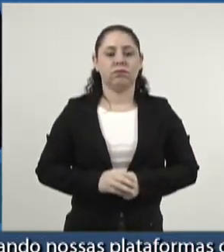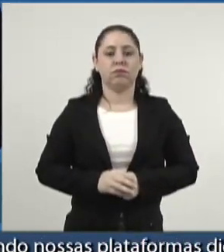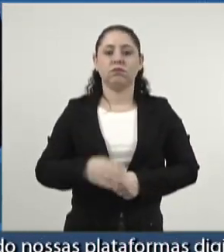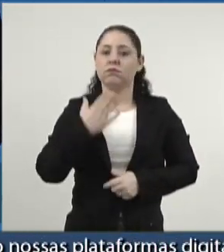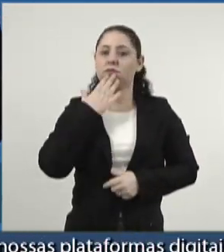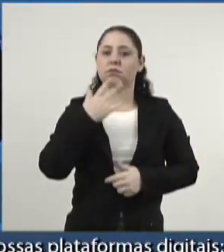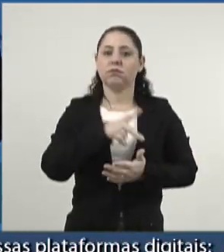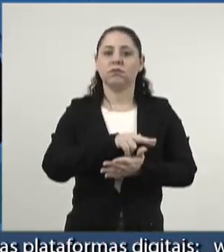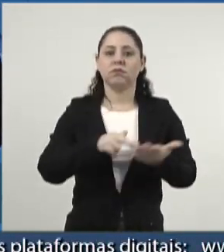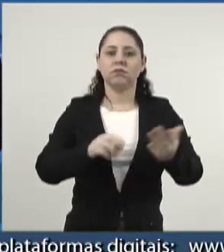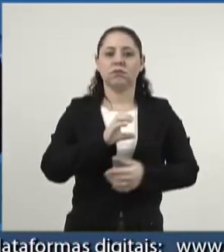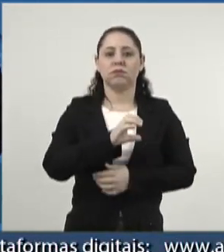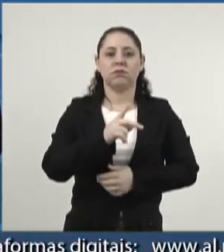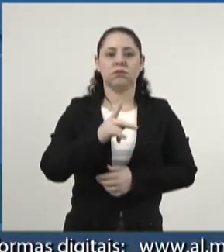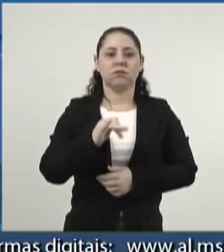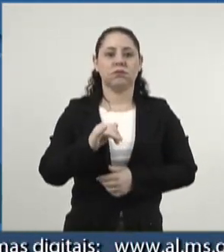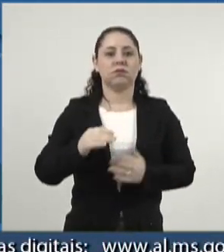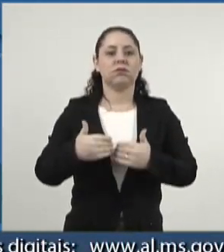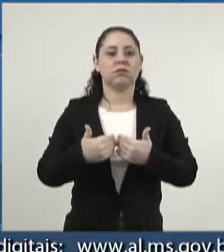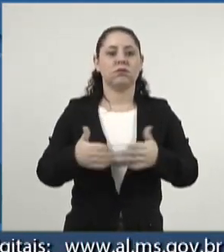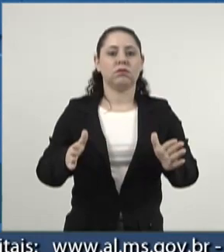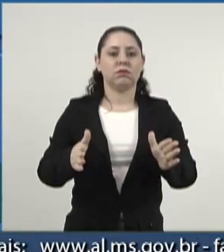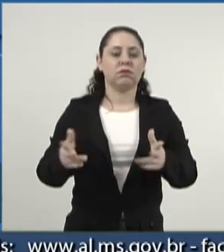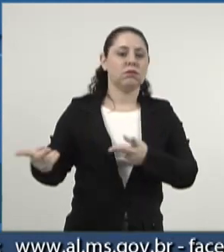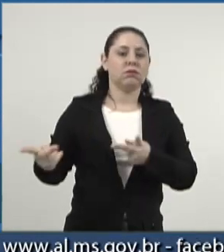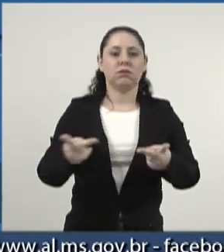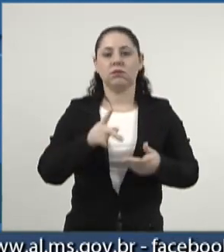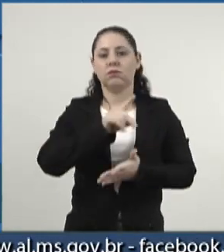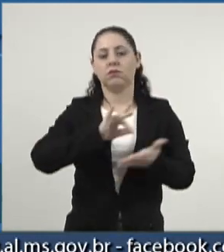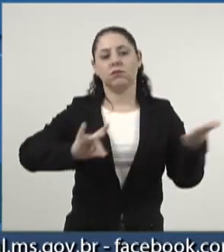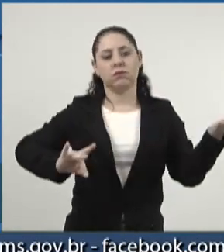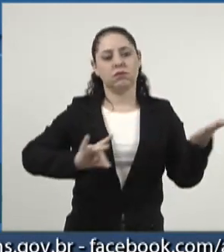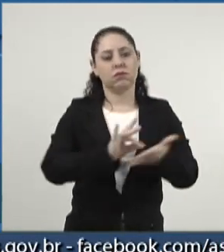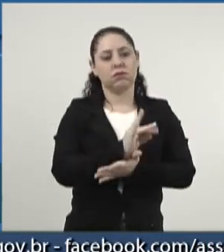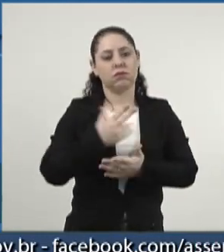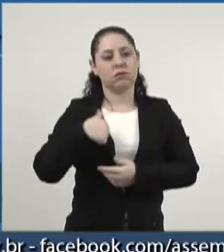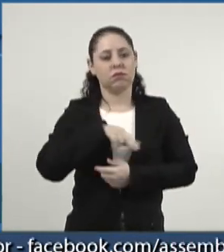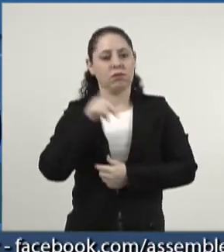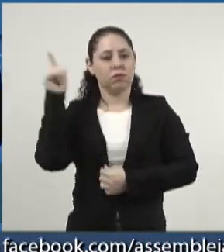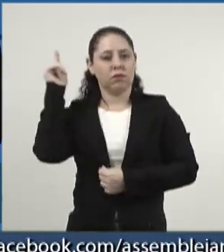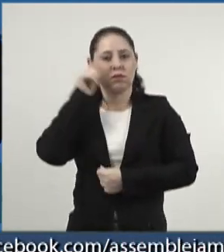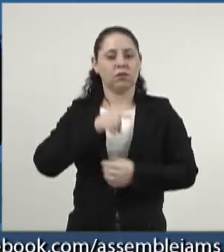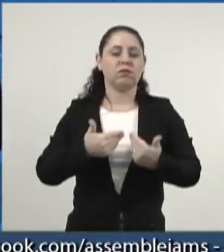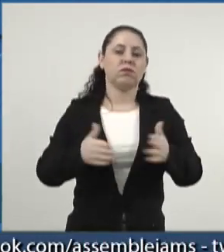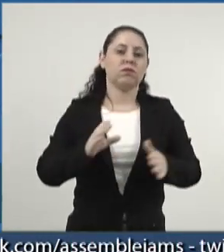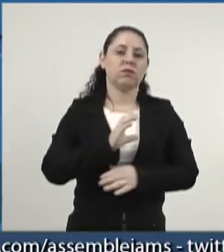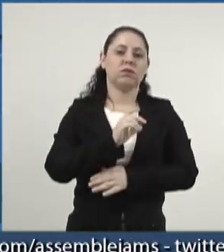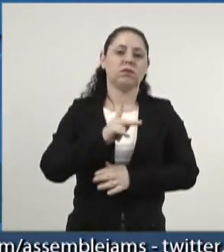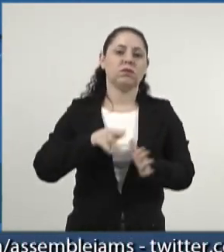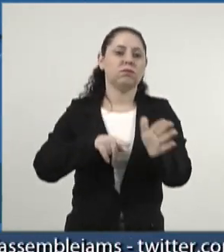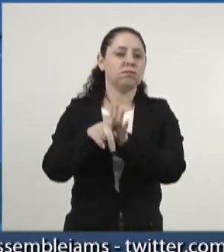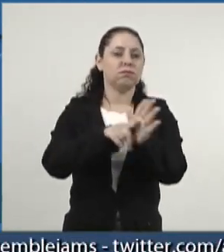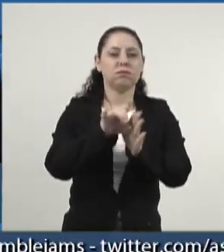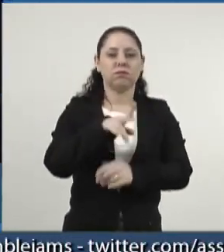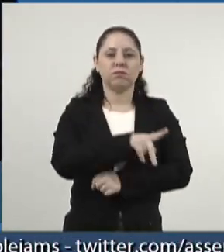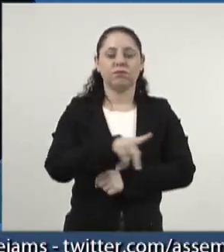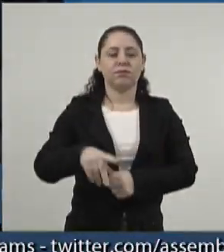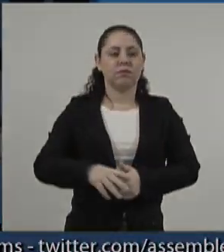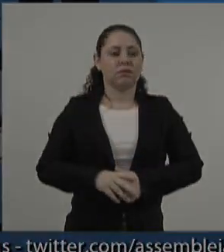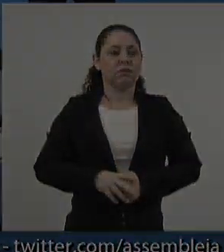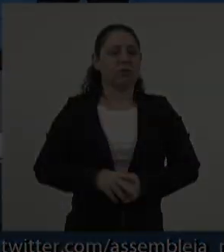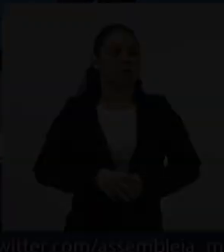nosso requerimento CPI está aberto e convido a todos a assinar para a gente conseguir abrir essa investigação. Somente isso, presidente.